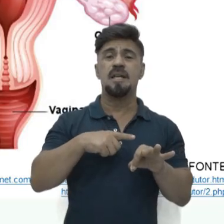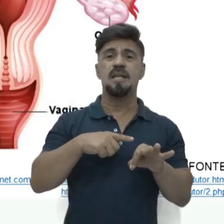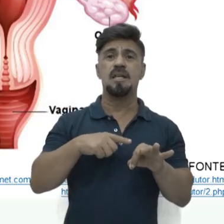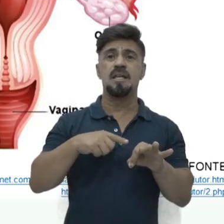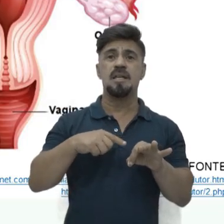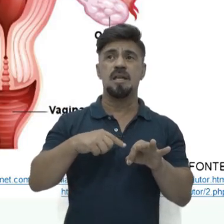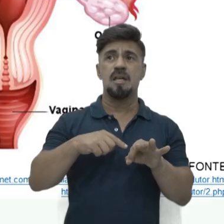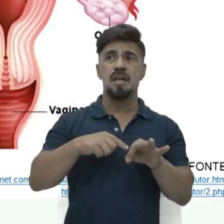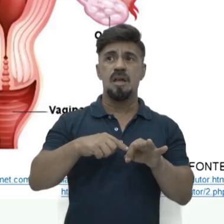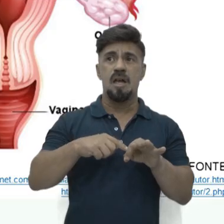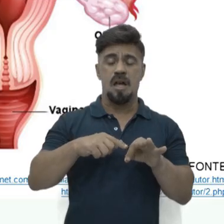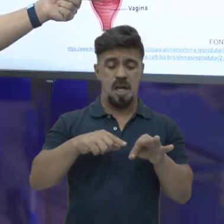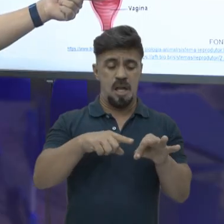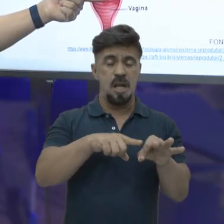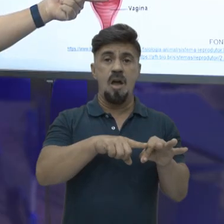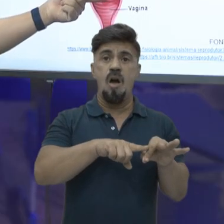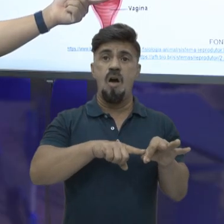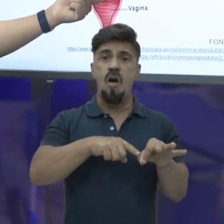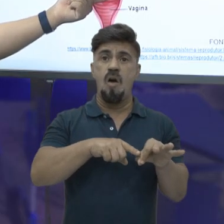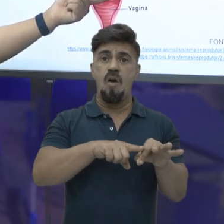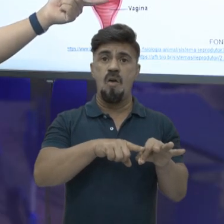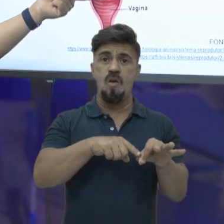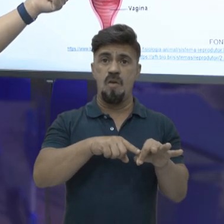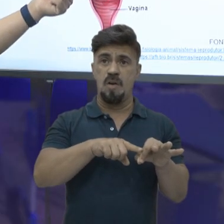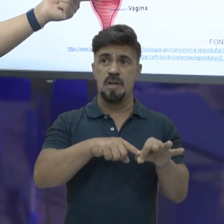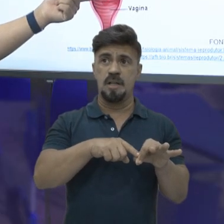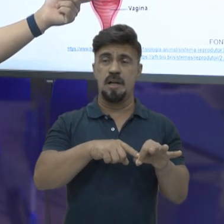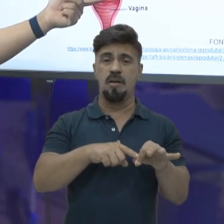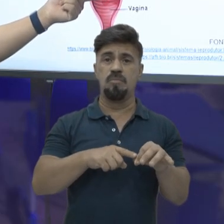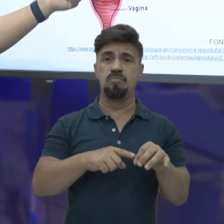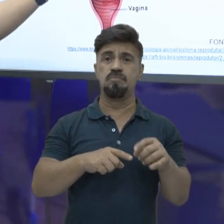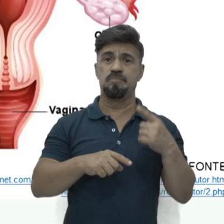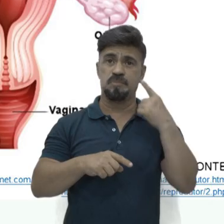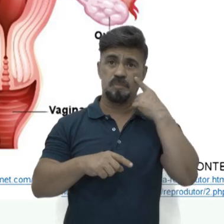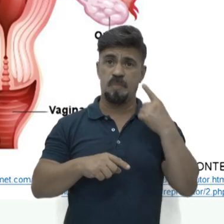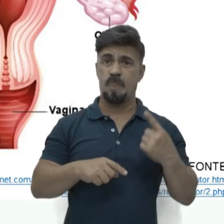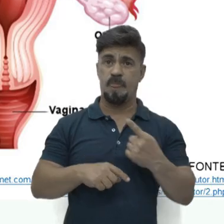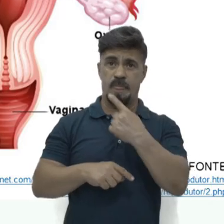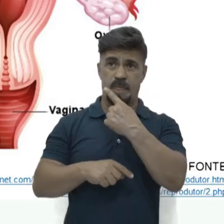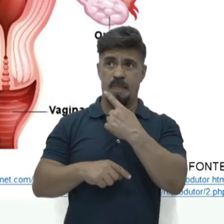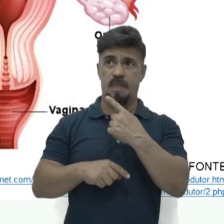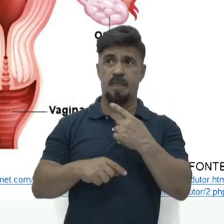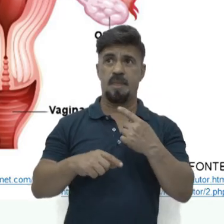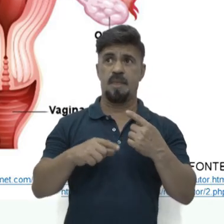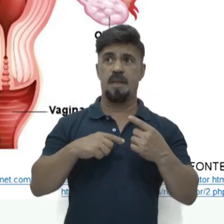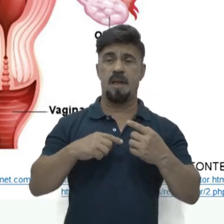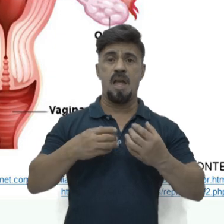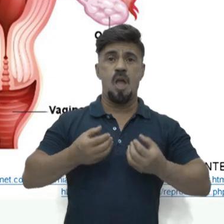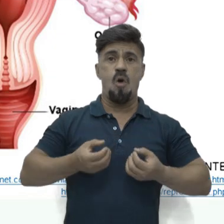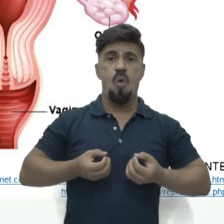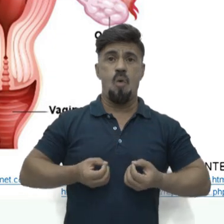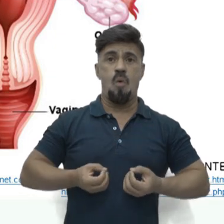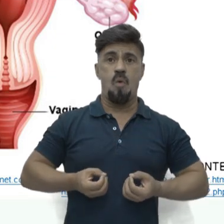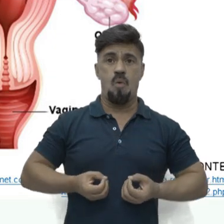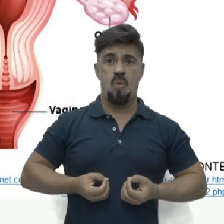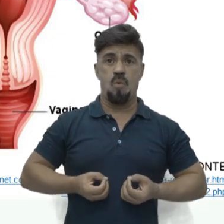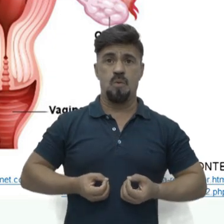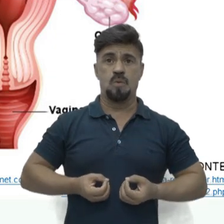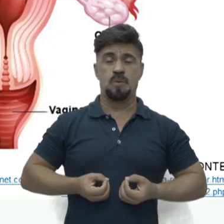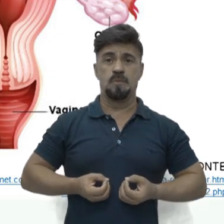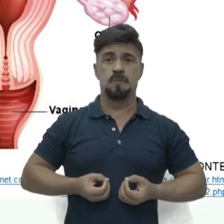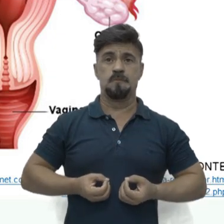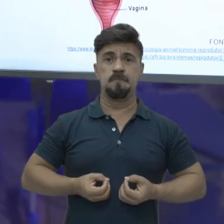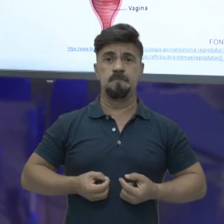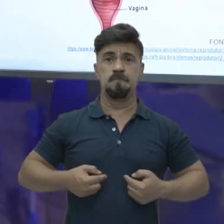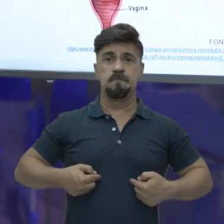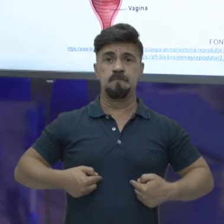do colo uterino. Esse colo uterino é essa área daqui, e aqui em cima eu tenho o útero. Do lado do útero eu tenho os dois